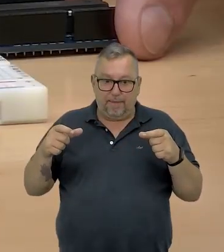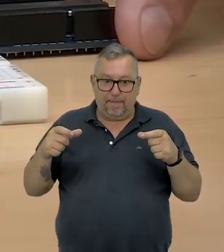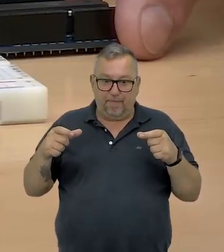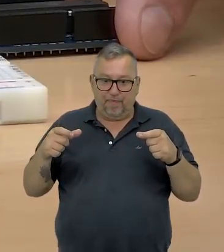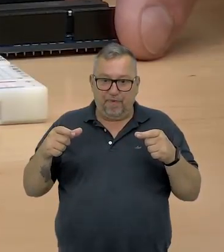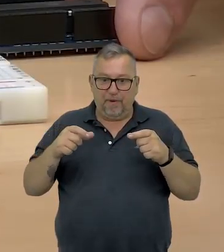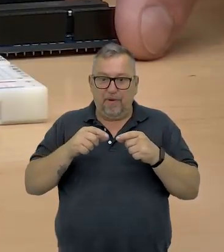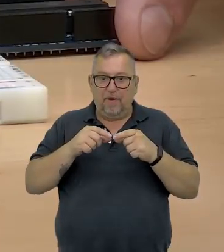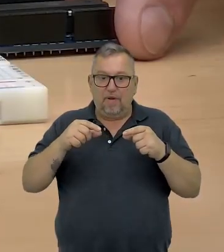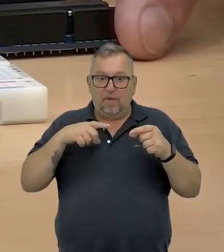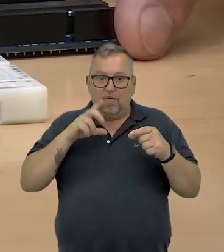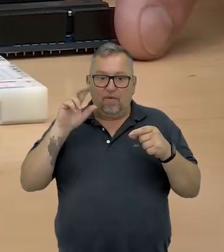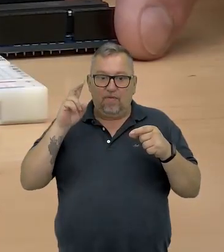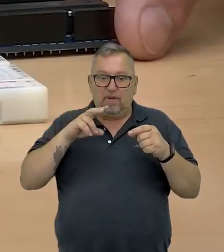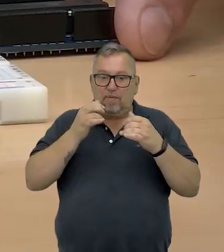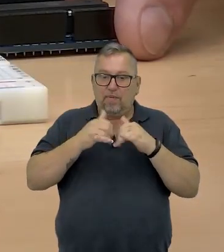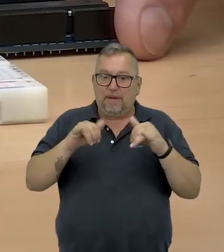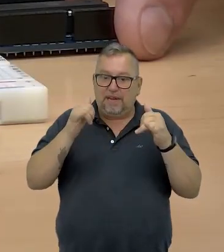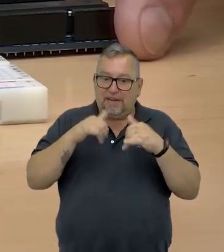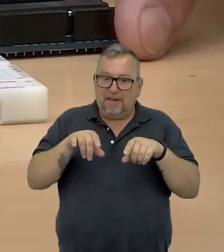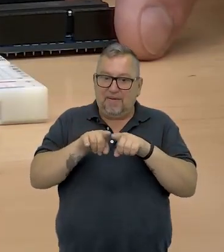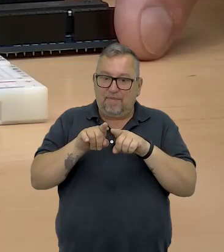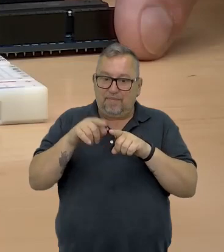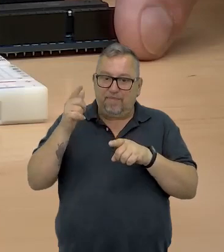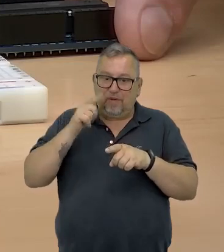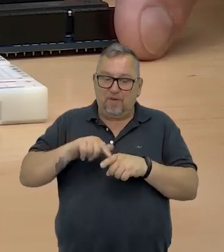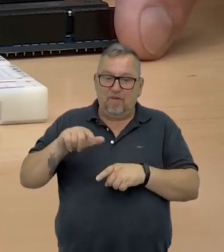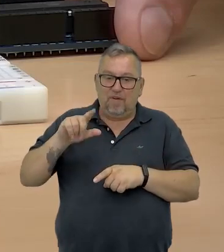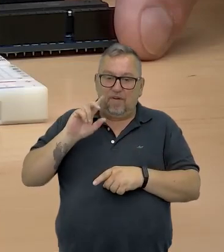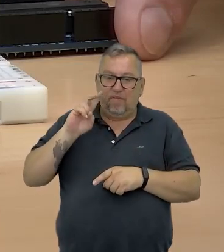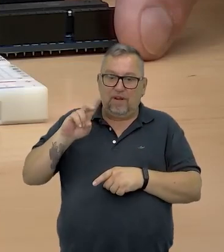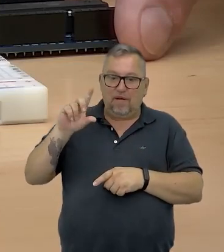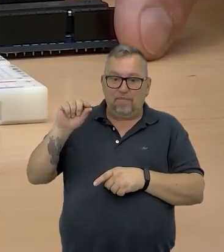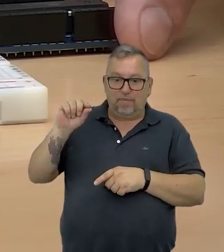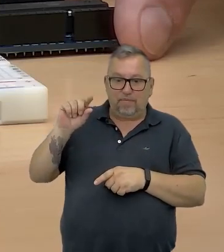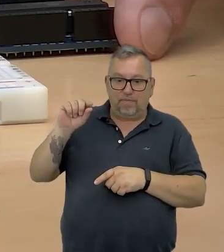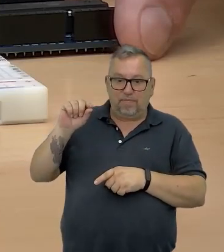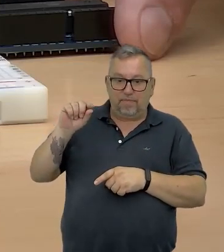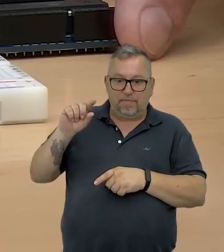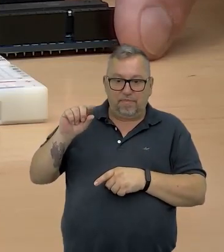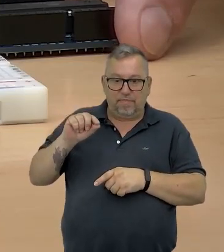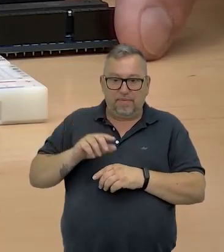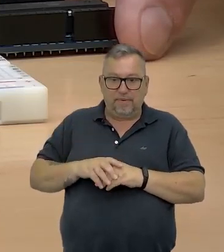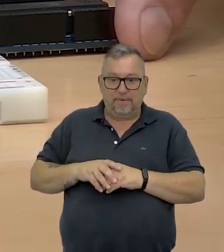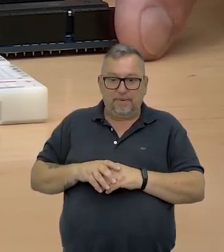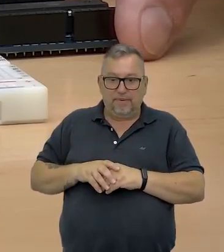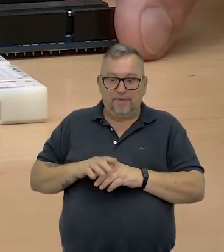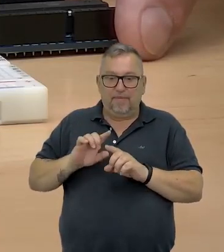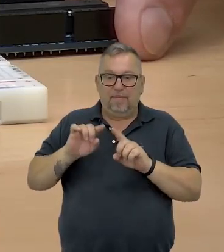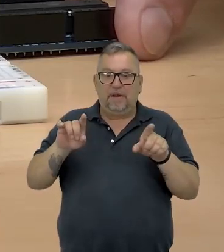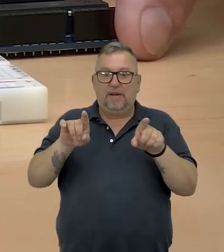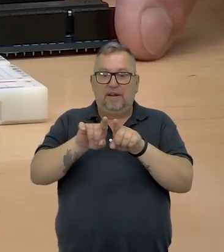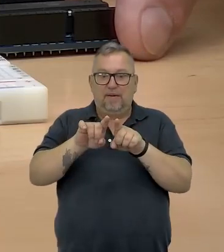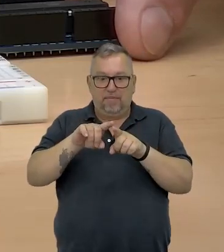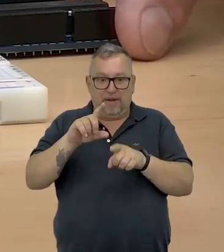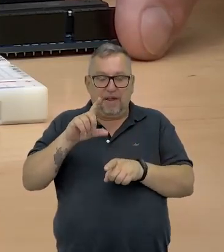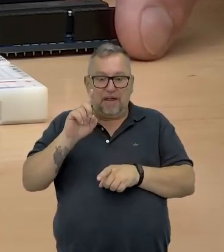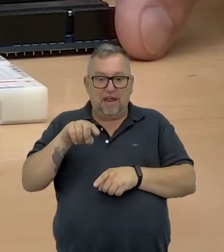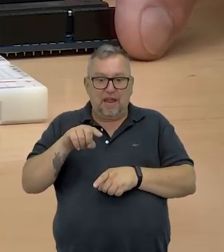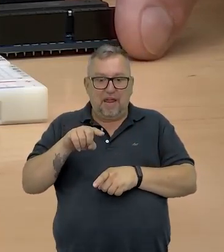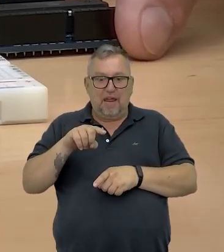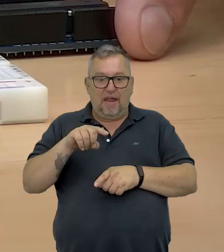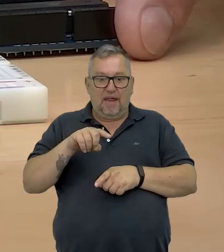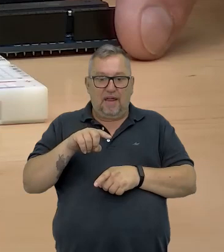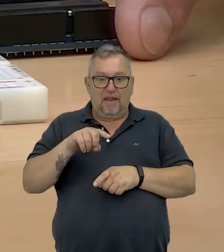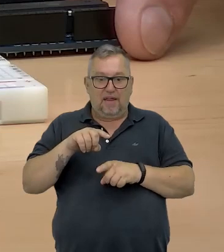é como se eu estivesse ligando numa bateria a placa para que funcione, né? Para que esse LED acenda, tá? Mas ele serve também para